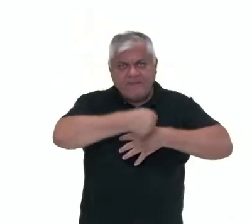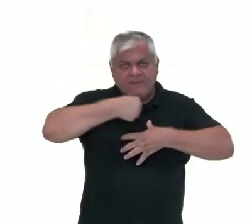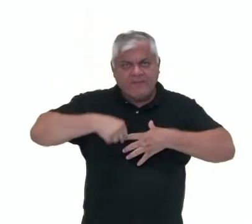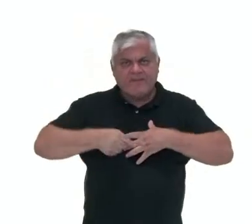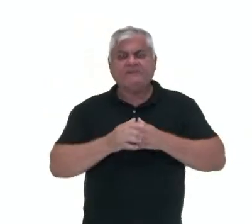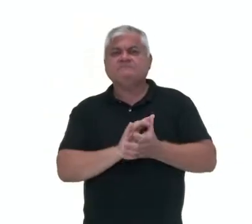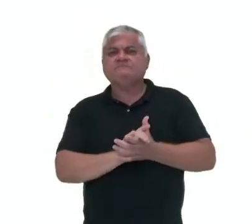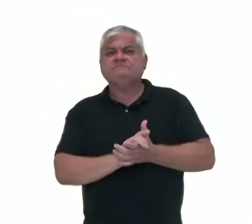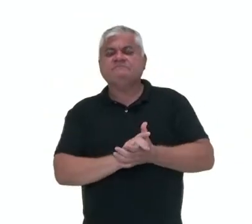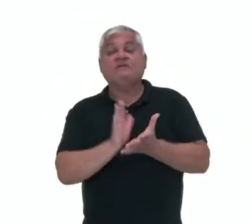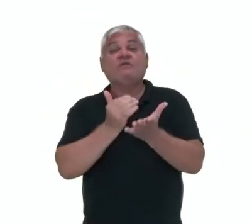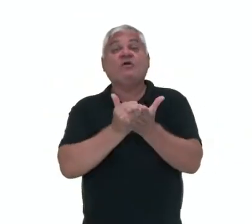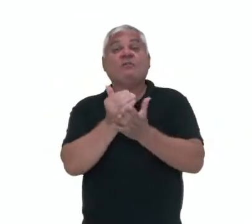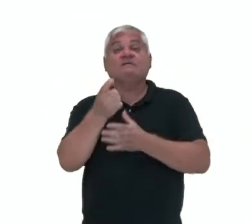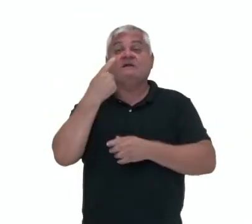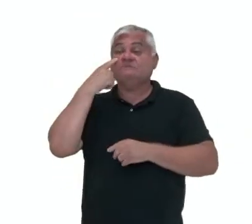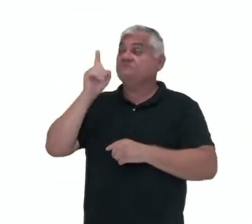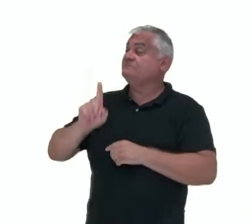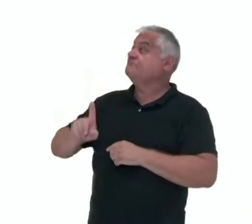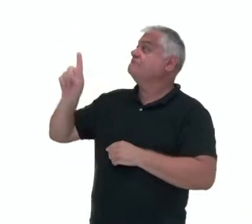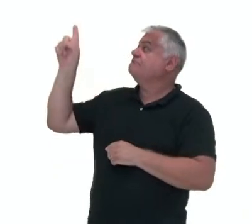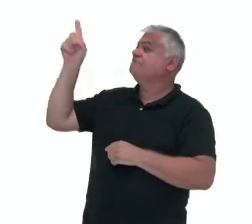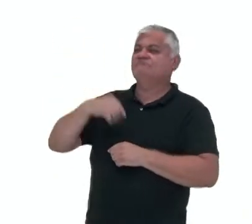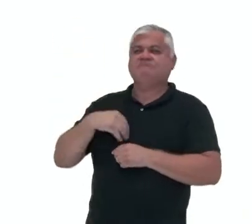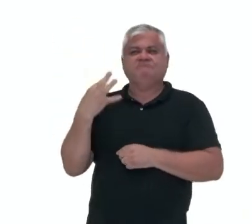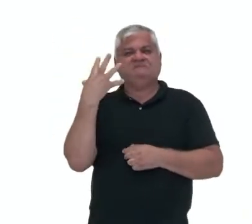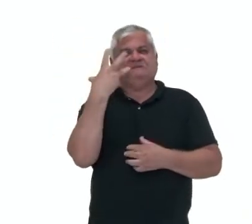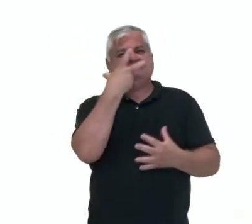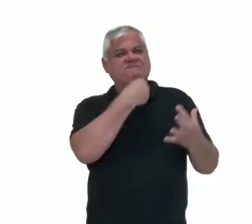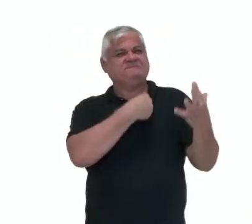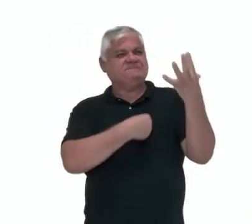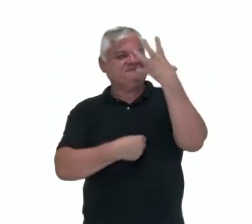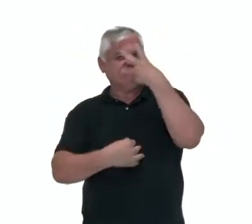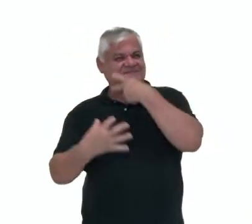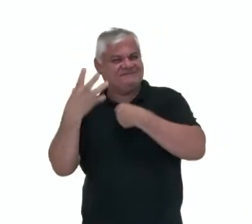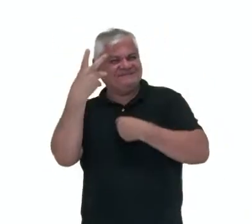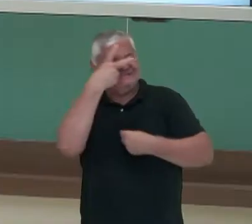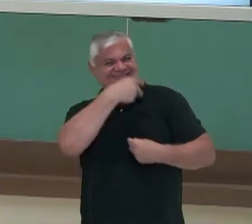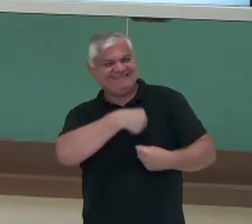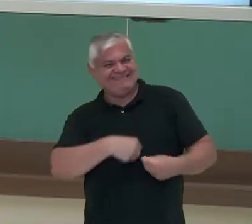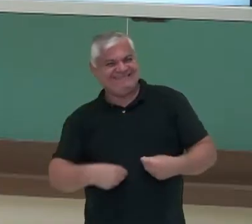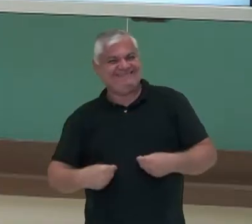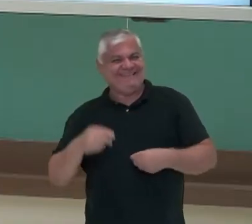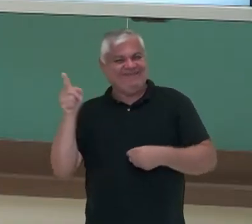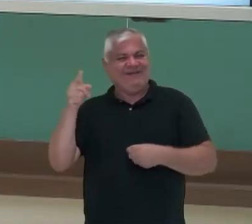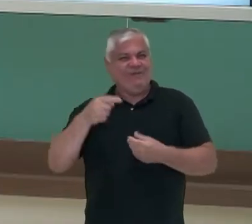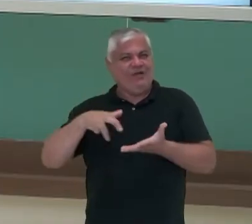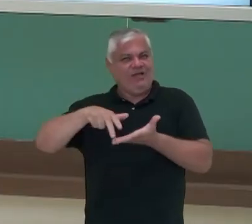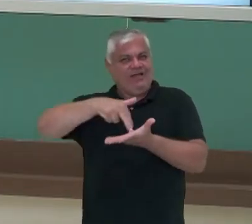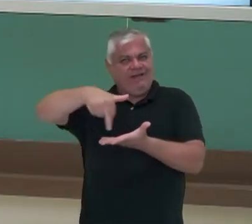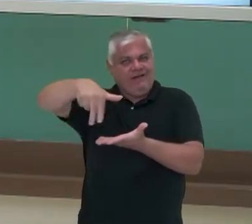E vamos começar olhando esta imagem. Olha só que felicidade. Vamos lá, Ronaldo, nosso intérprete.